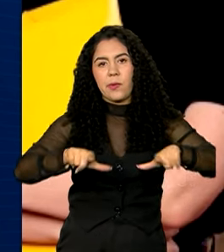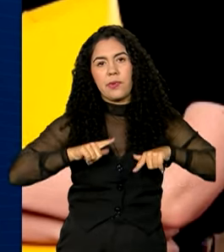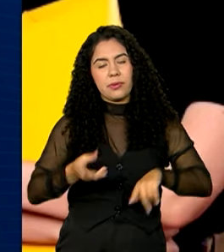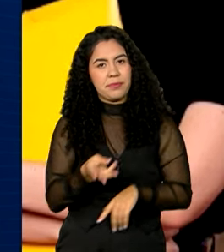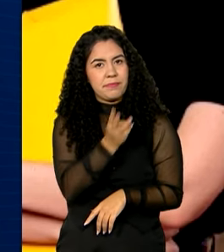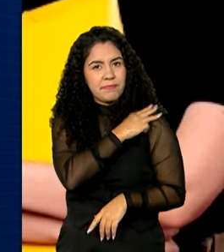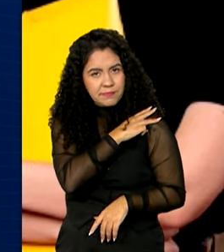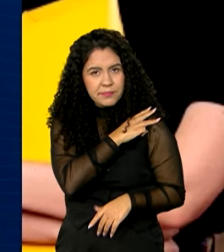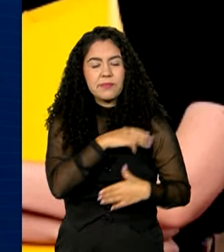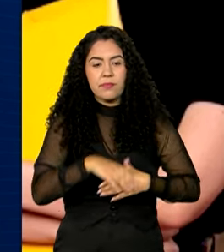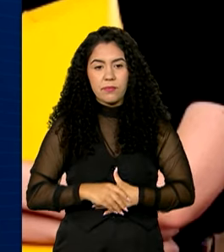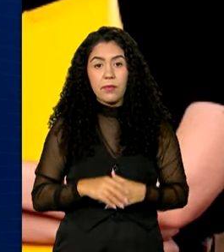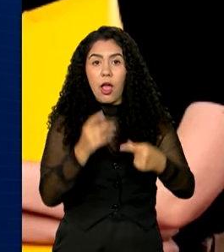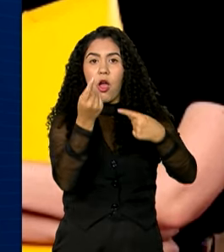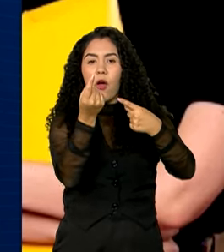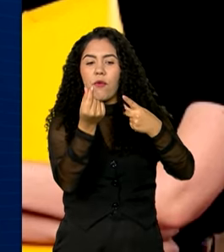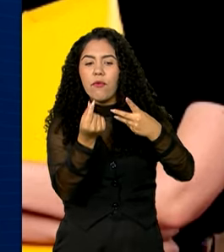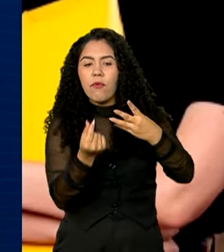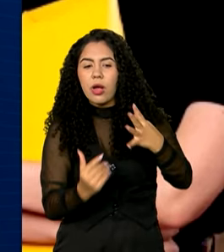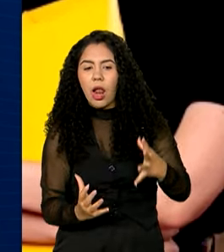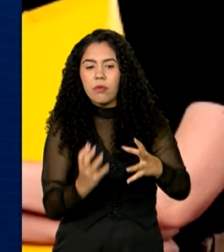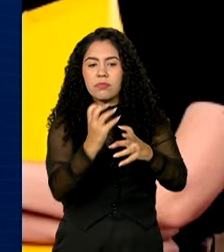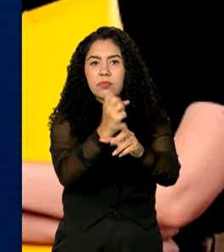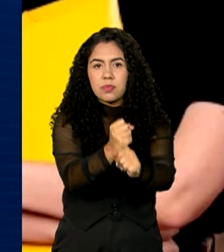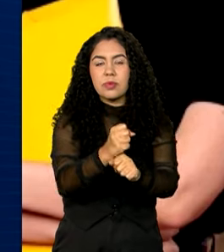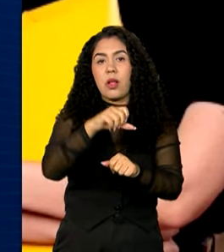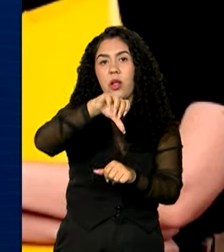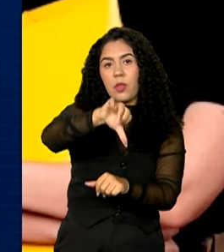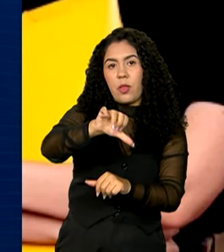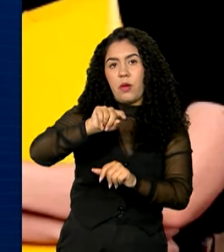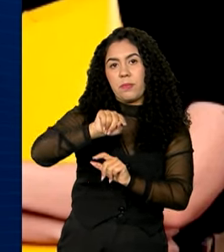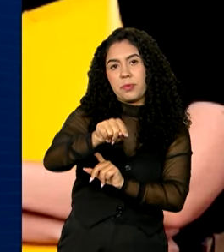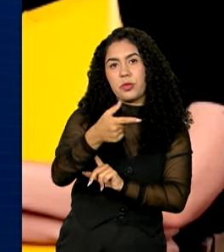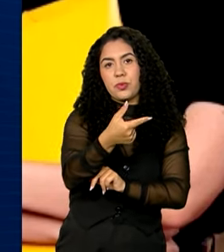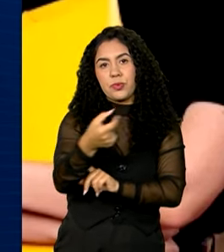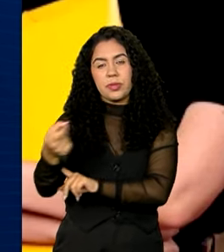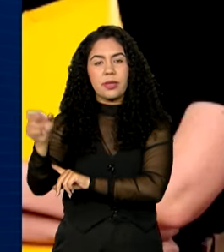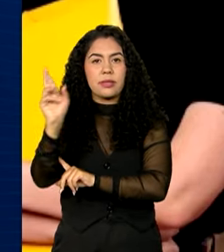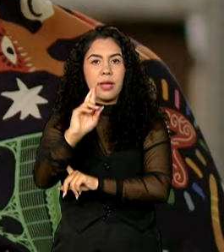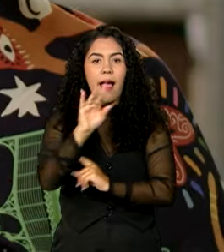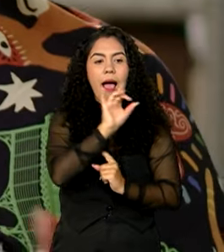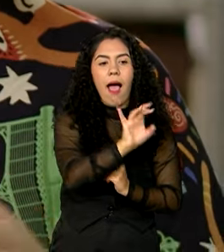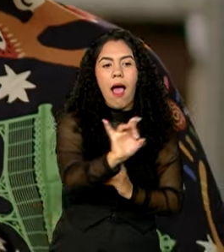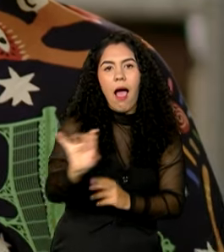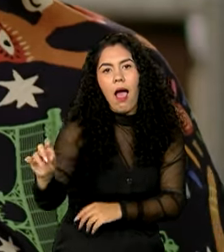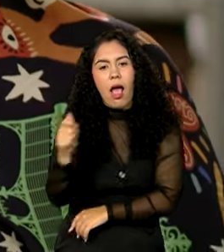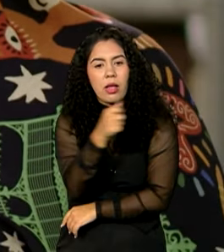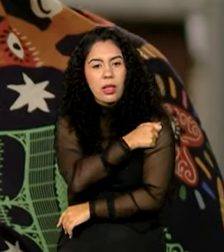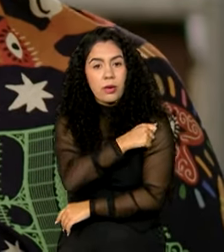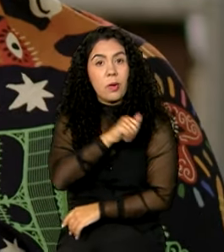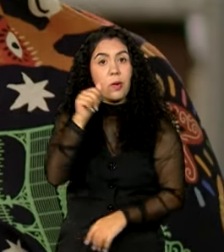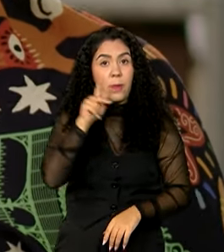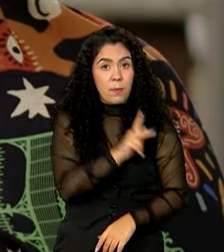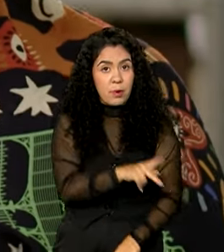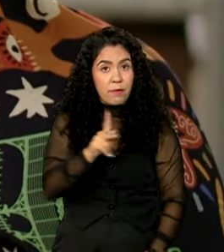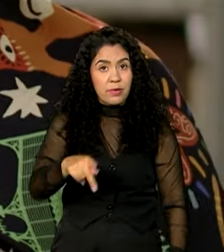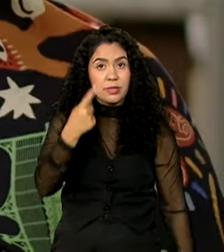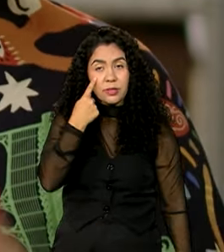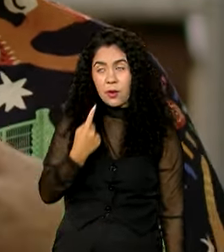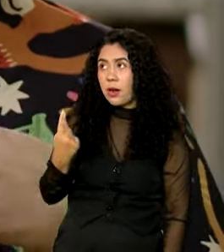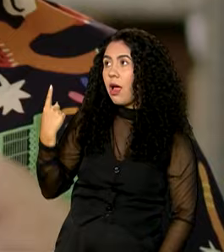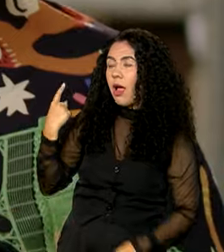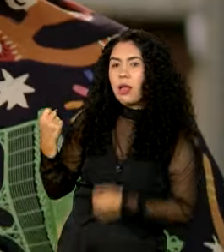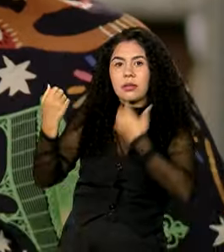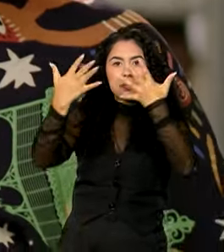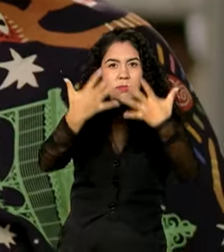médio. Os valores podem chegar a 9.200 reais por aluno. Essa professora observa que